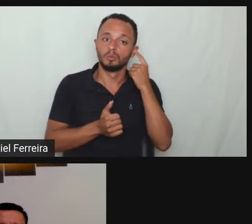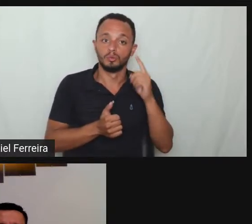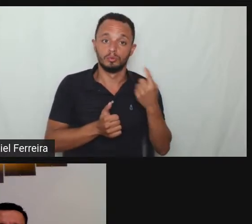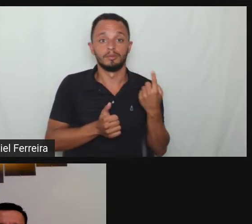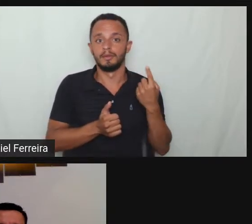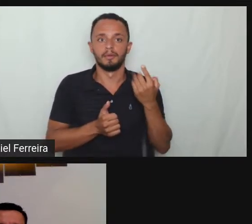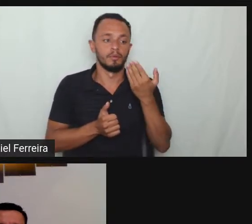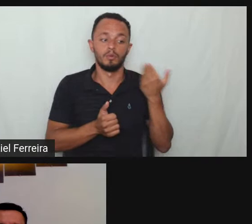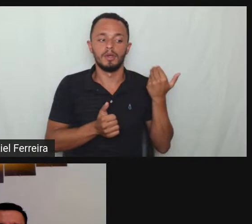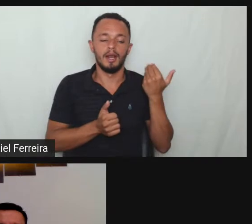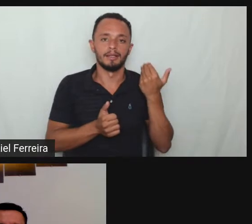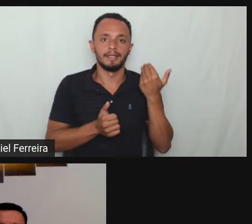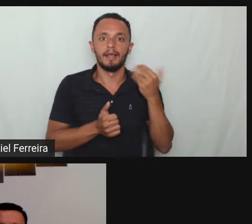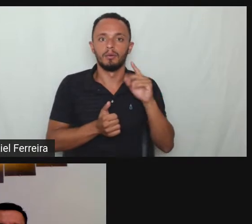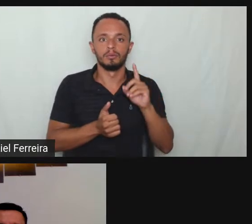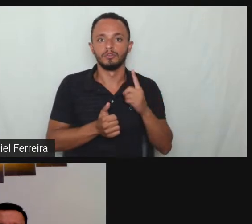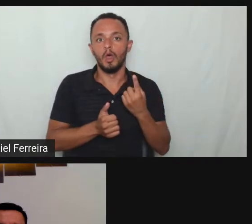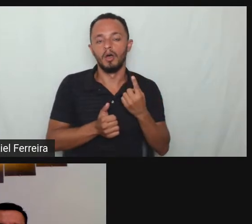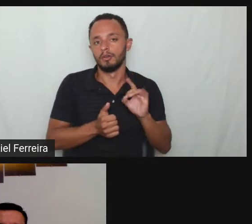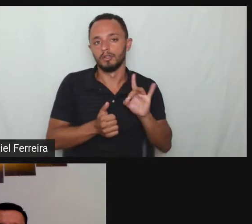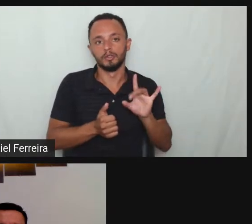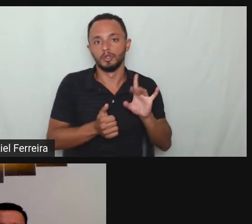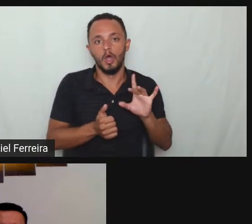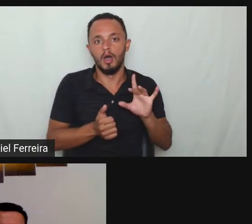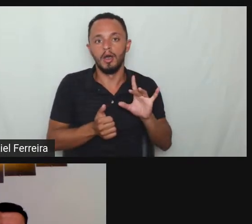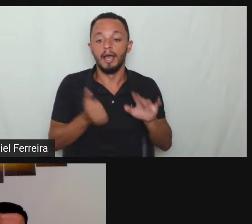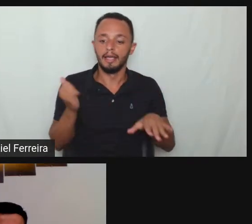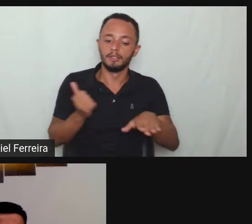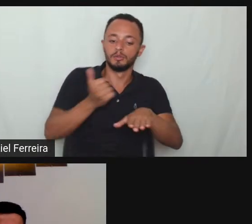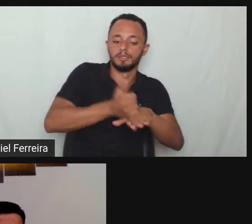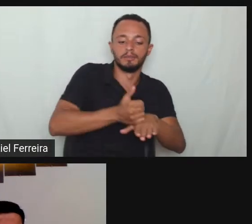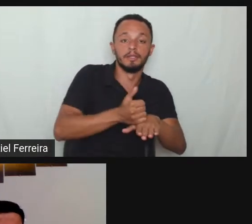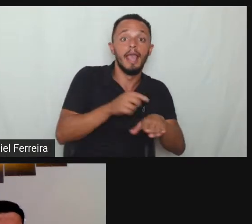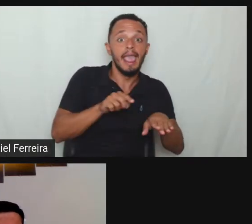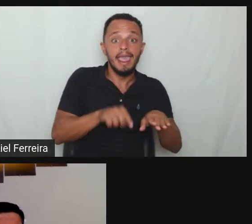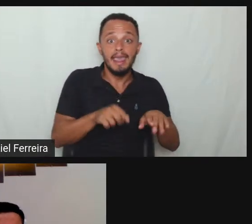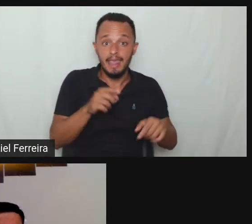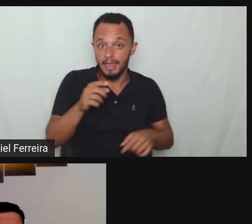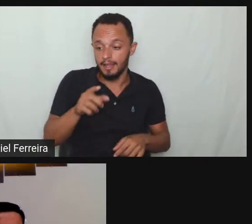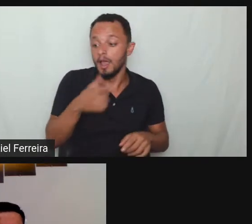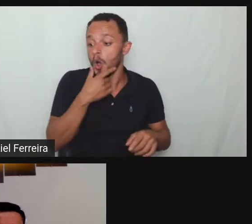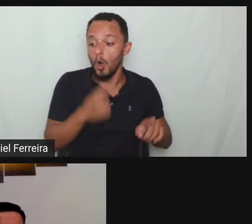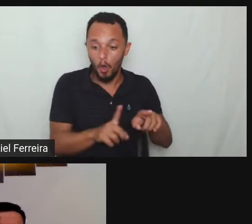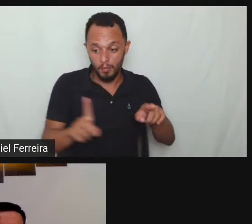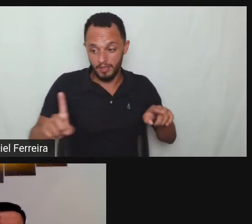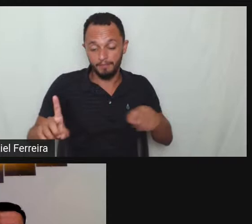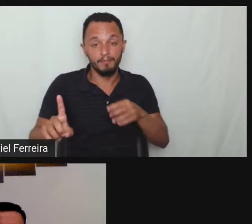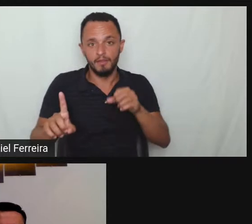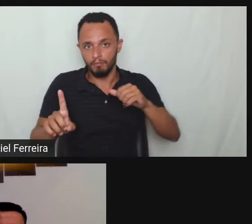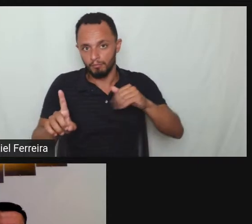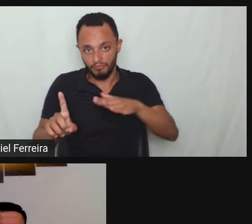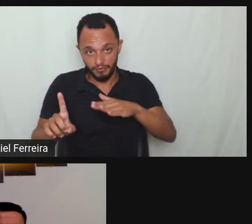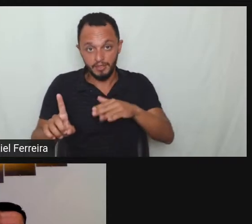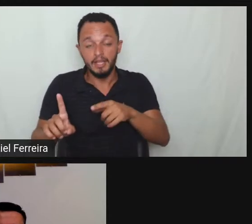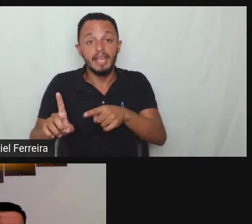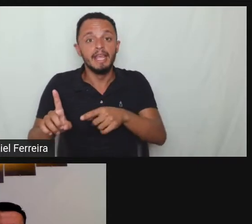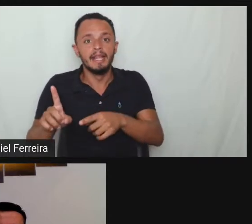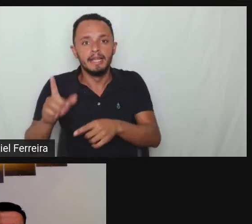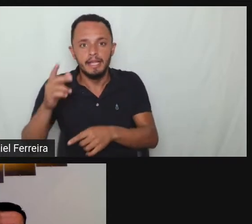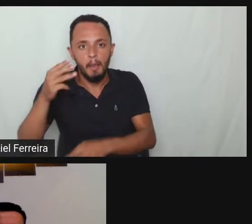ele era uma pessoa com deficiência intelectual grave sem formação acadêmica num